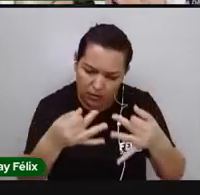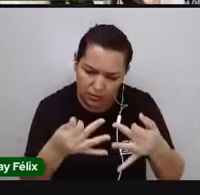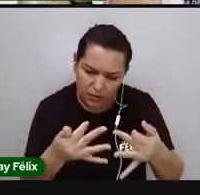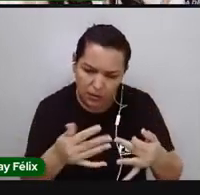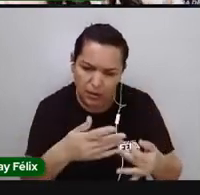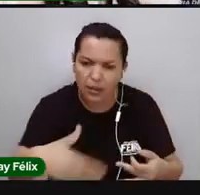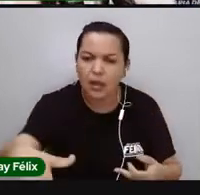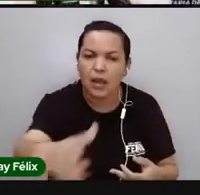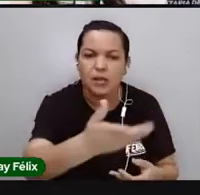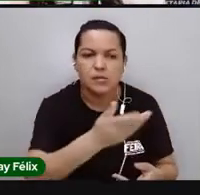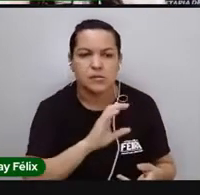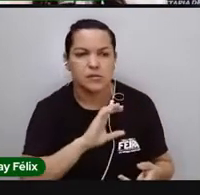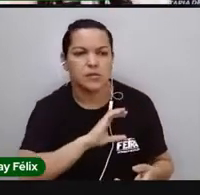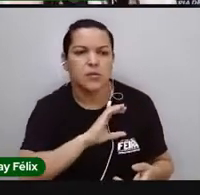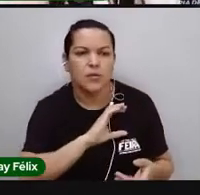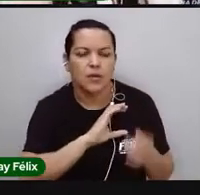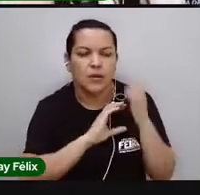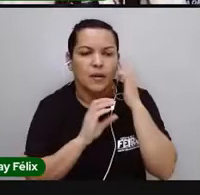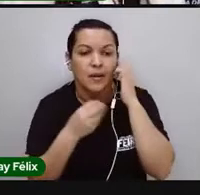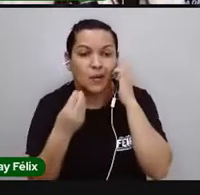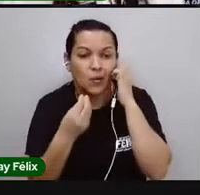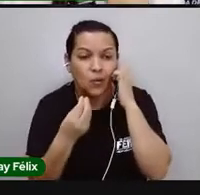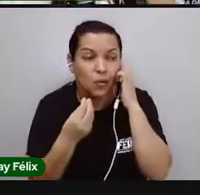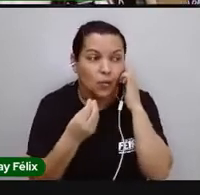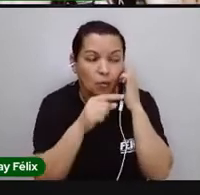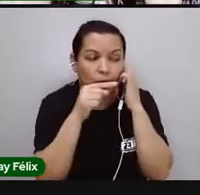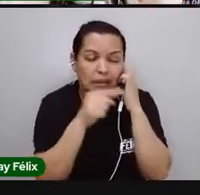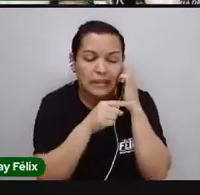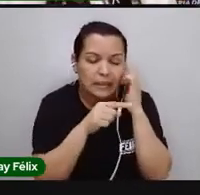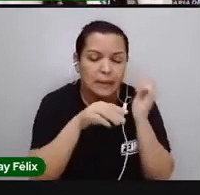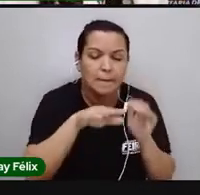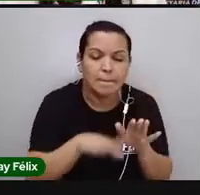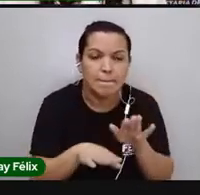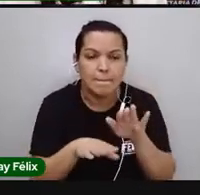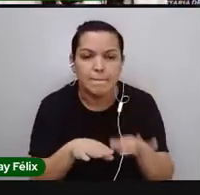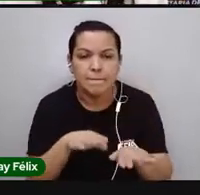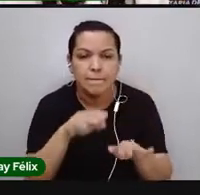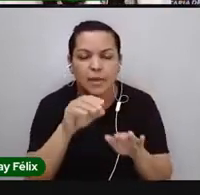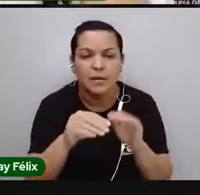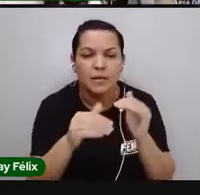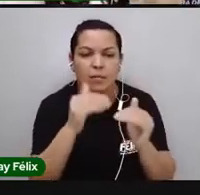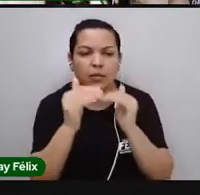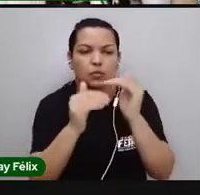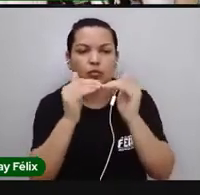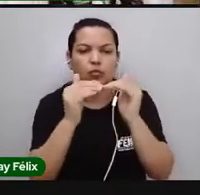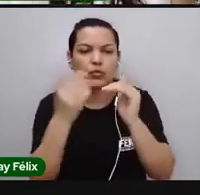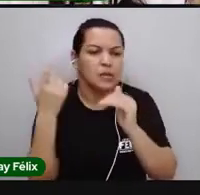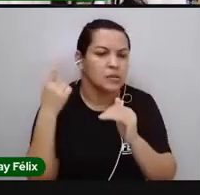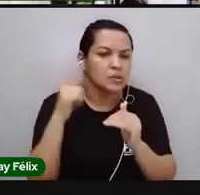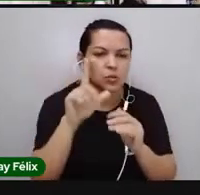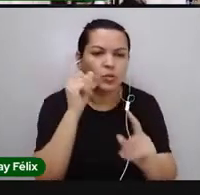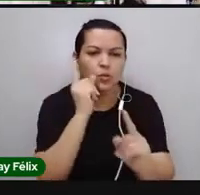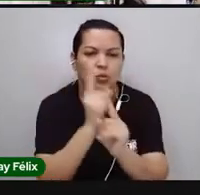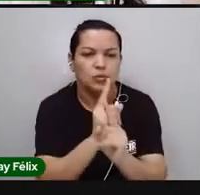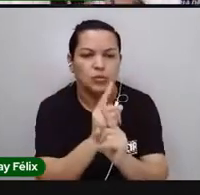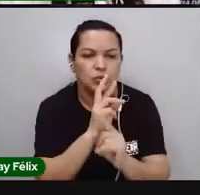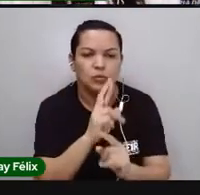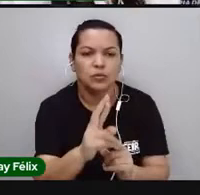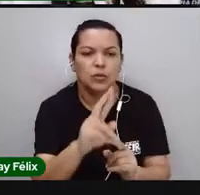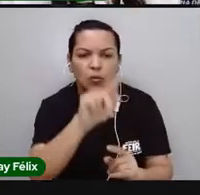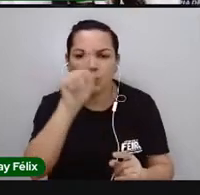como foi o passo a passo que ele fez para chegar naquela resposta. Daquele porquê.